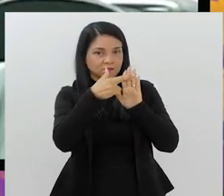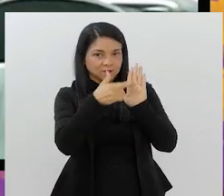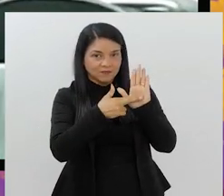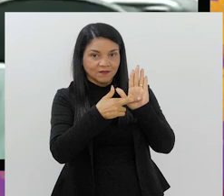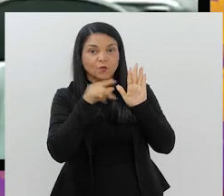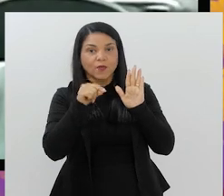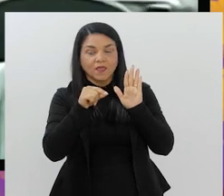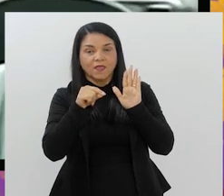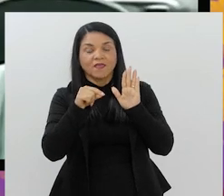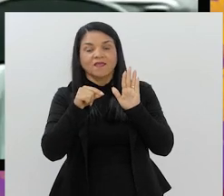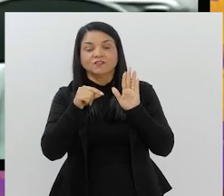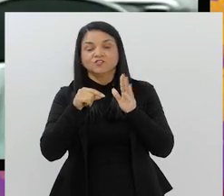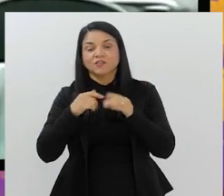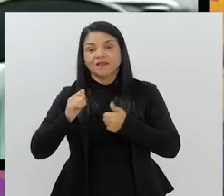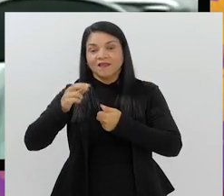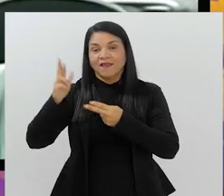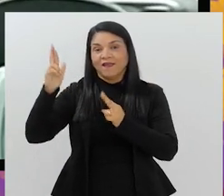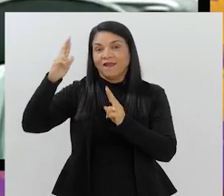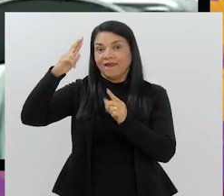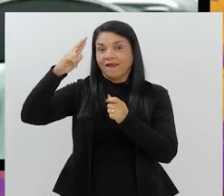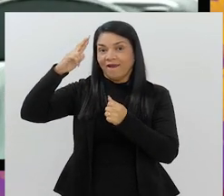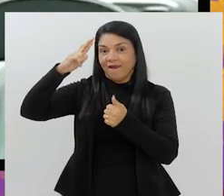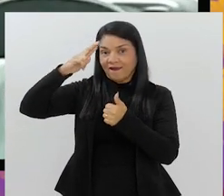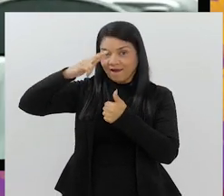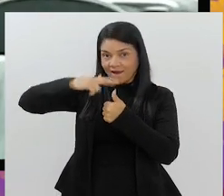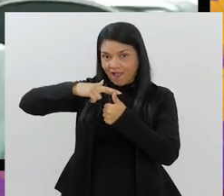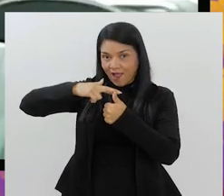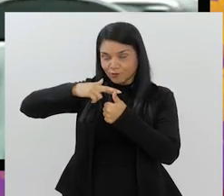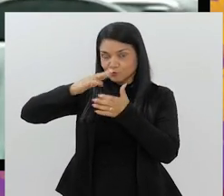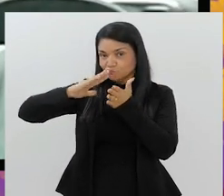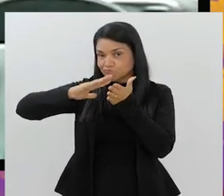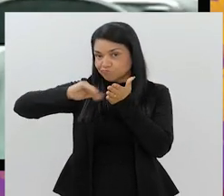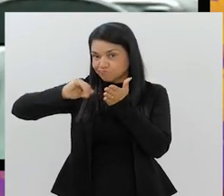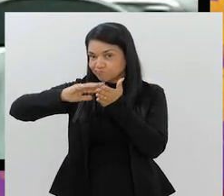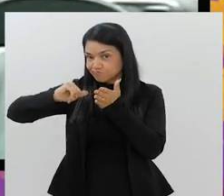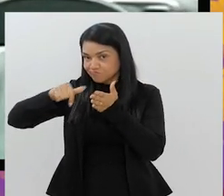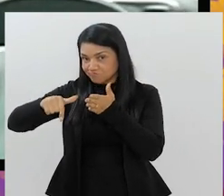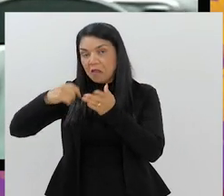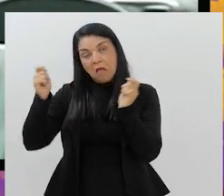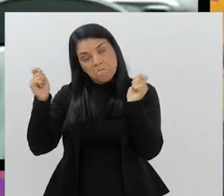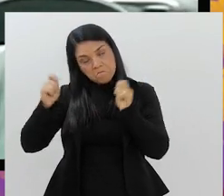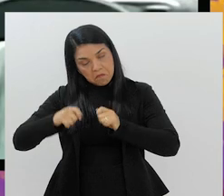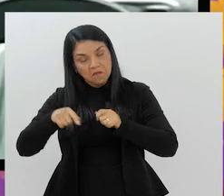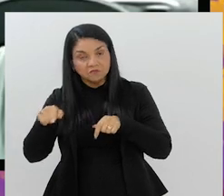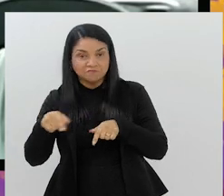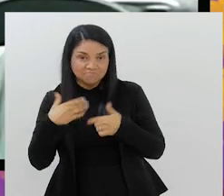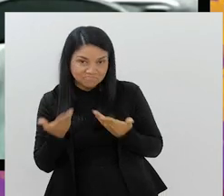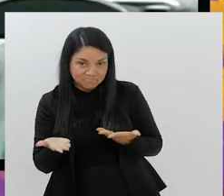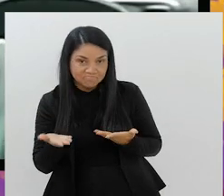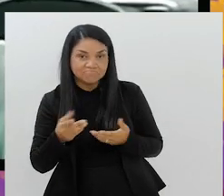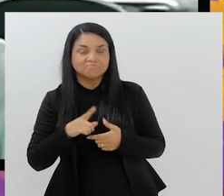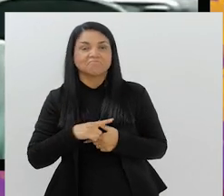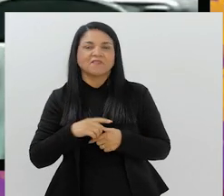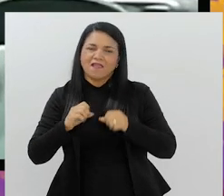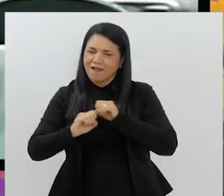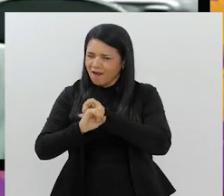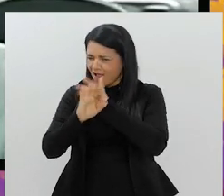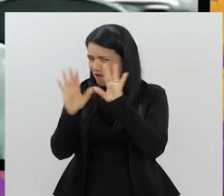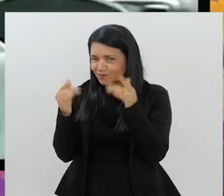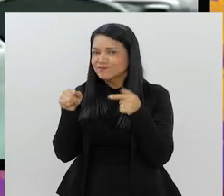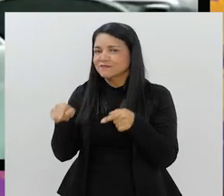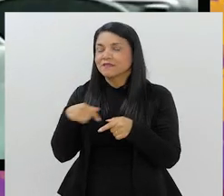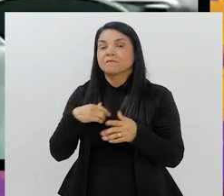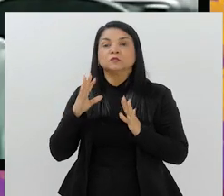regulamentos de campeonatos, que fala sobre casos omissos. Ela pode tratar isso como um caso omisso, embora não seja. Nós sabemos que não é.